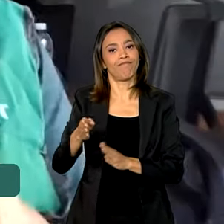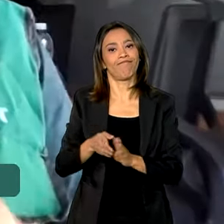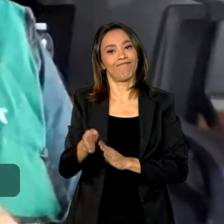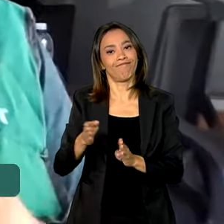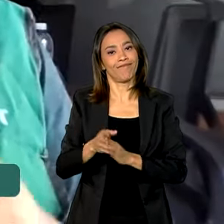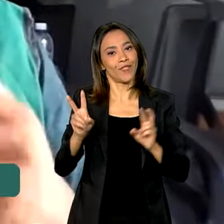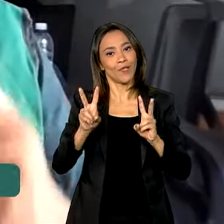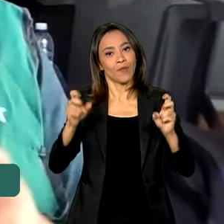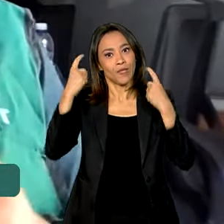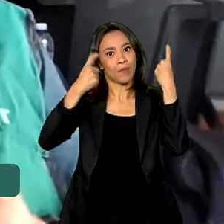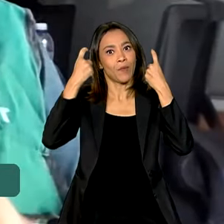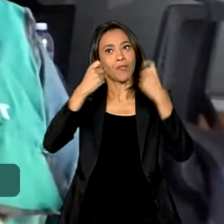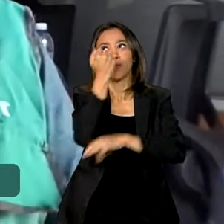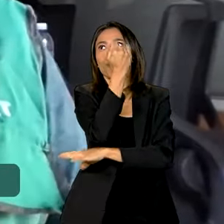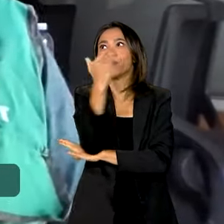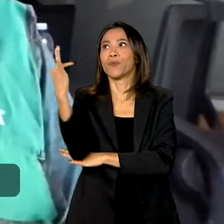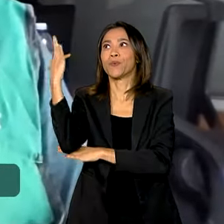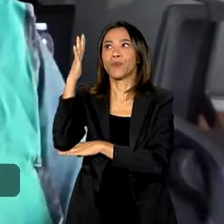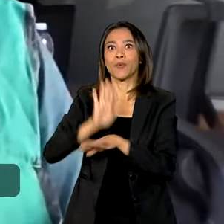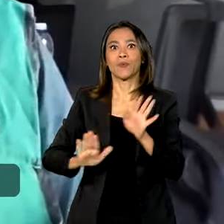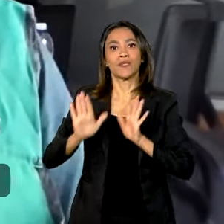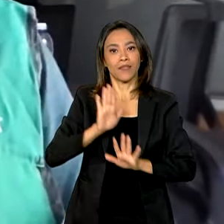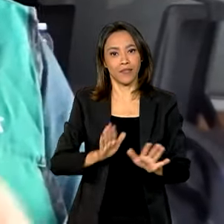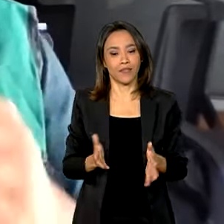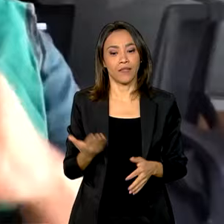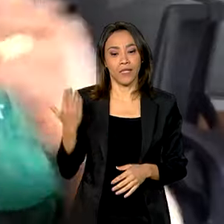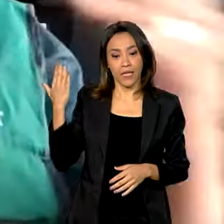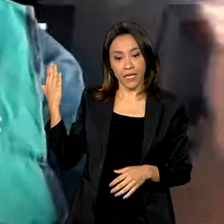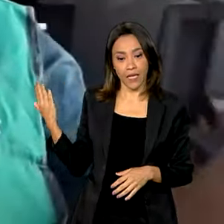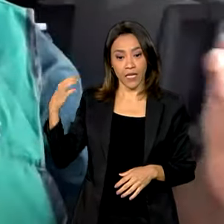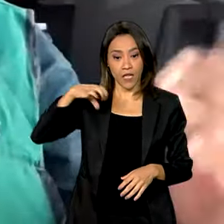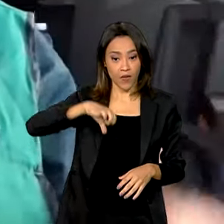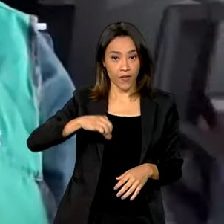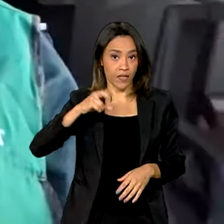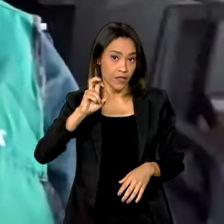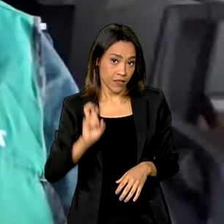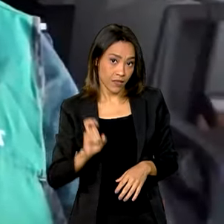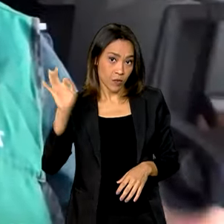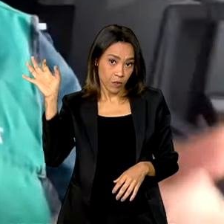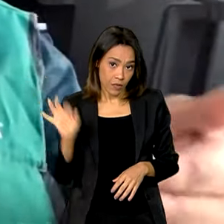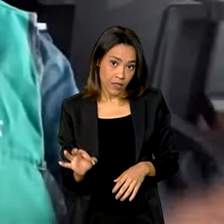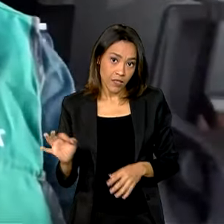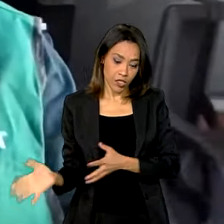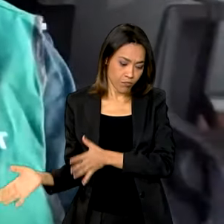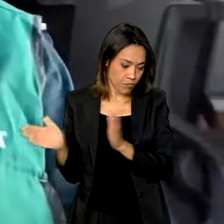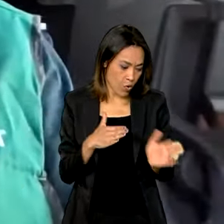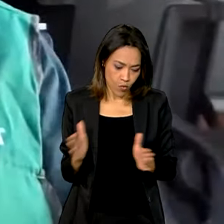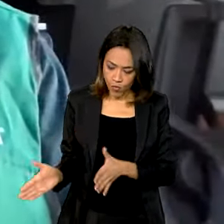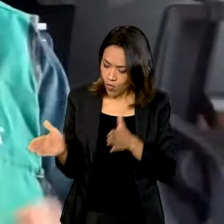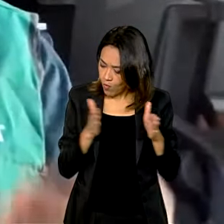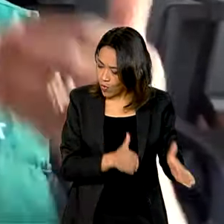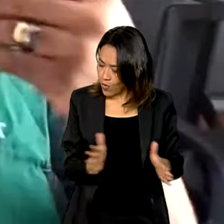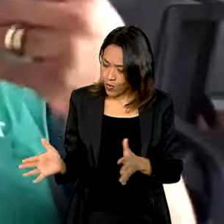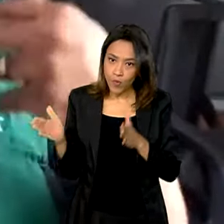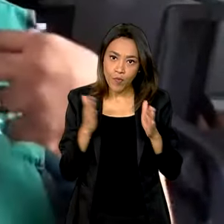90% dos materiais recicláveis que passam pela cadeia da reciclagem, comprovadamente,